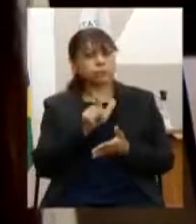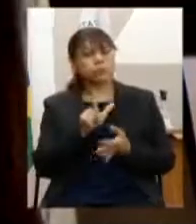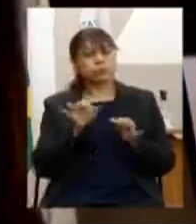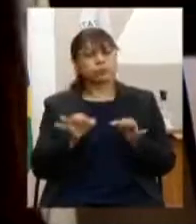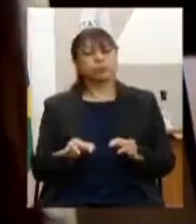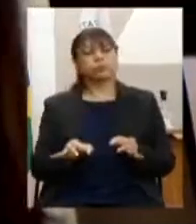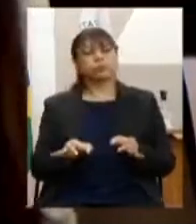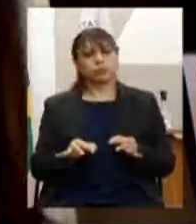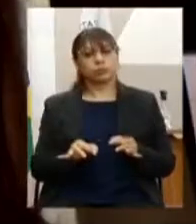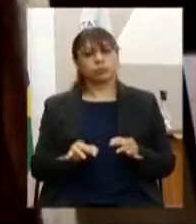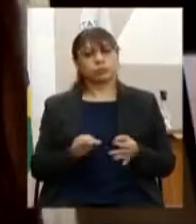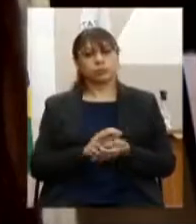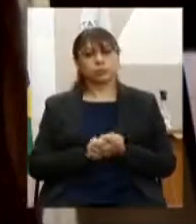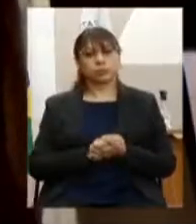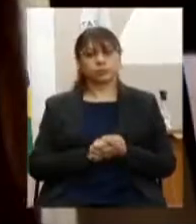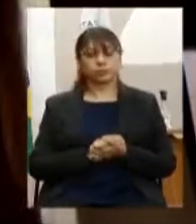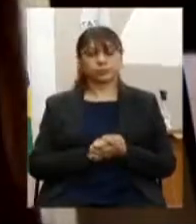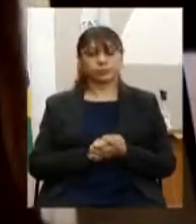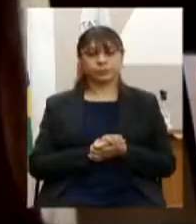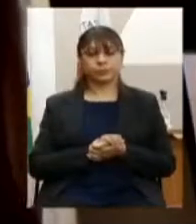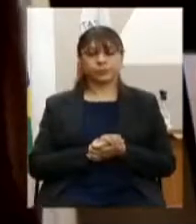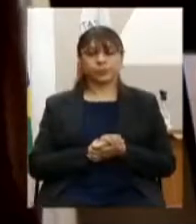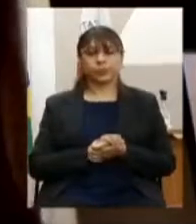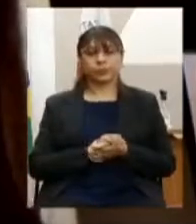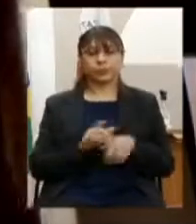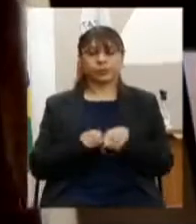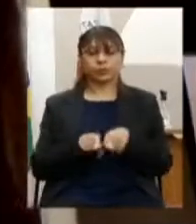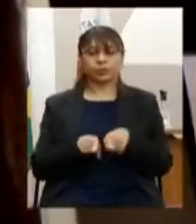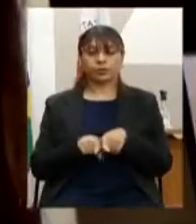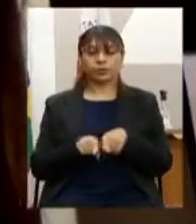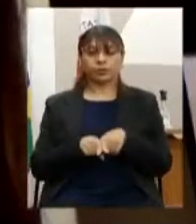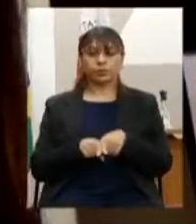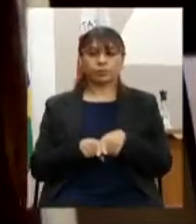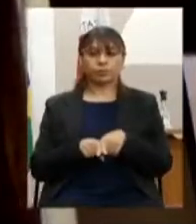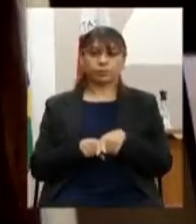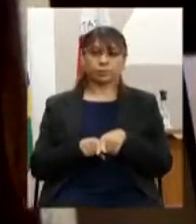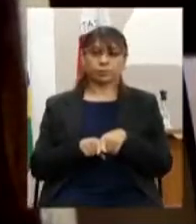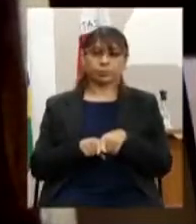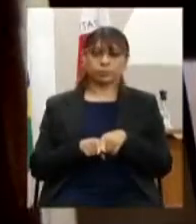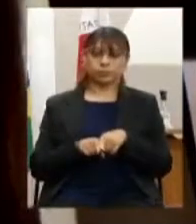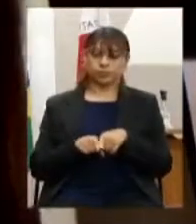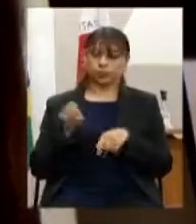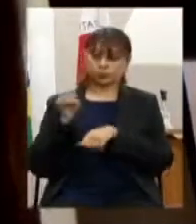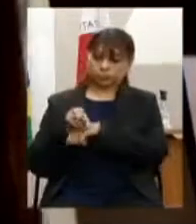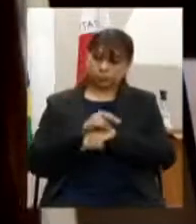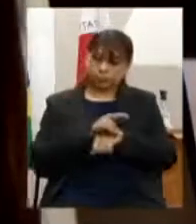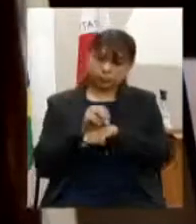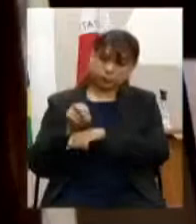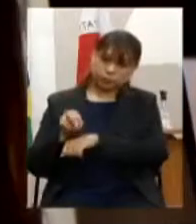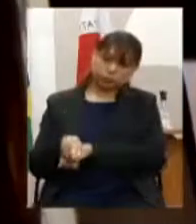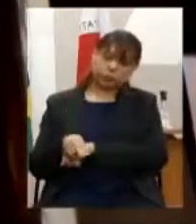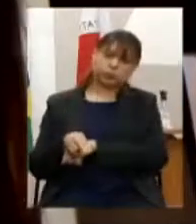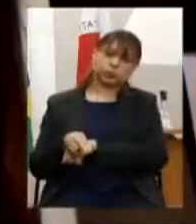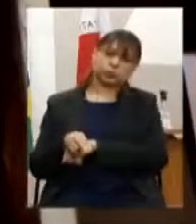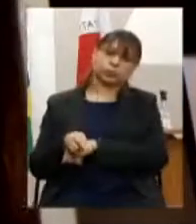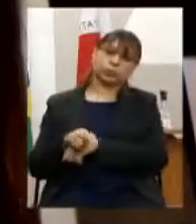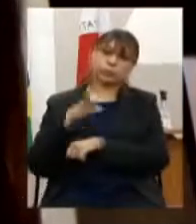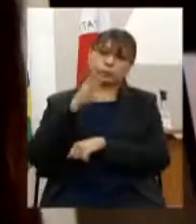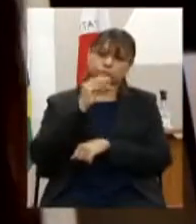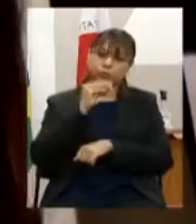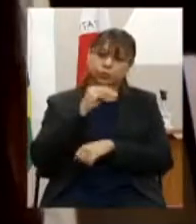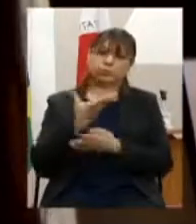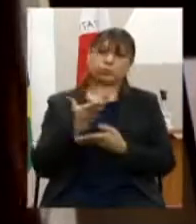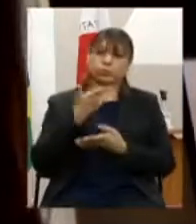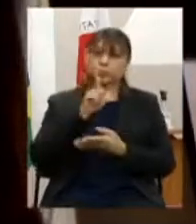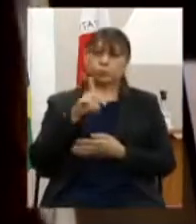oitivas em áudio e vídeo lotar servidores para suporte dos inquéritos na plataforma digital